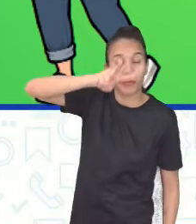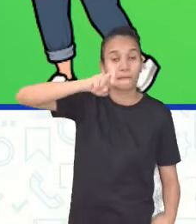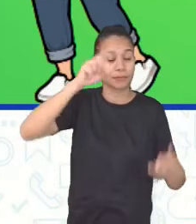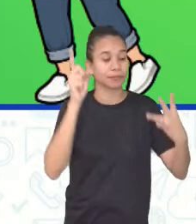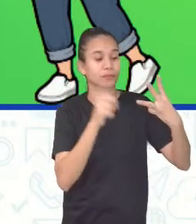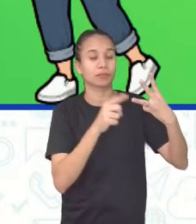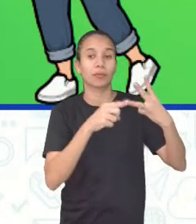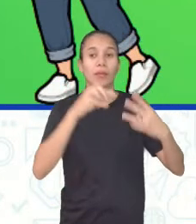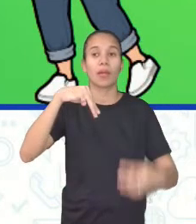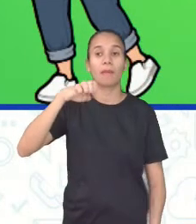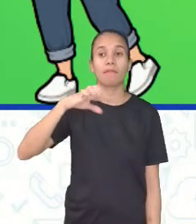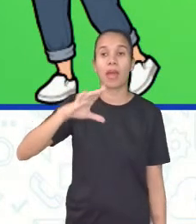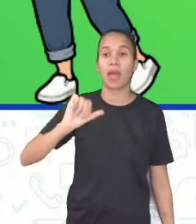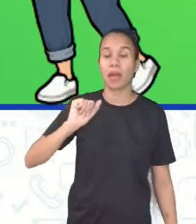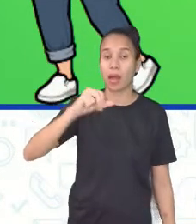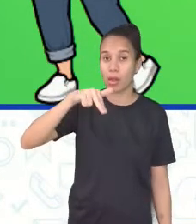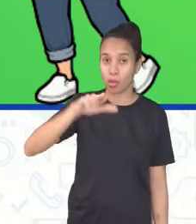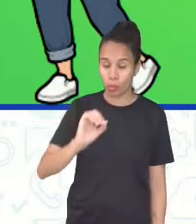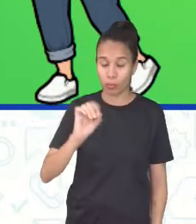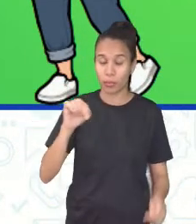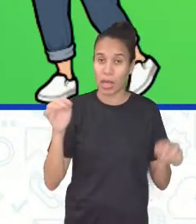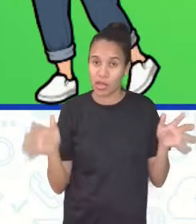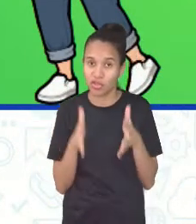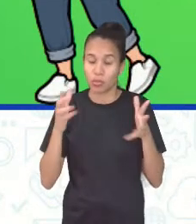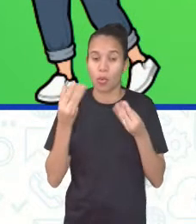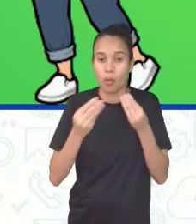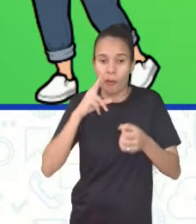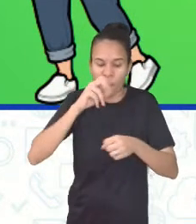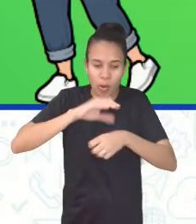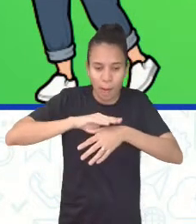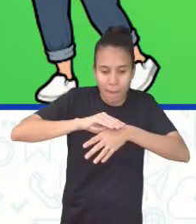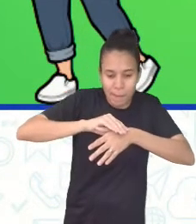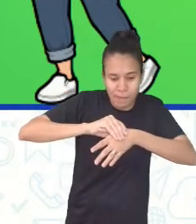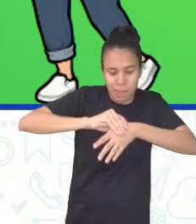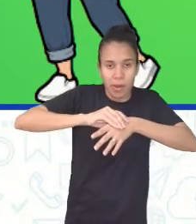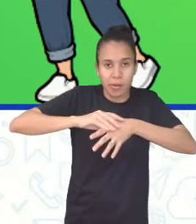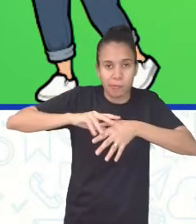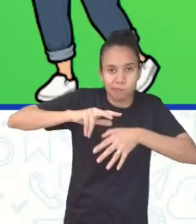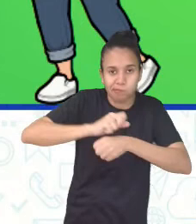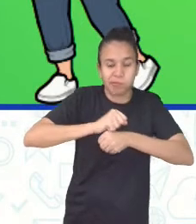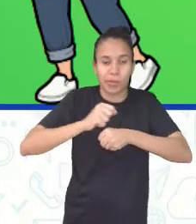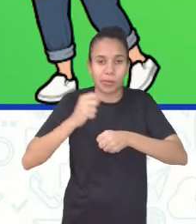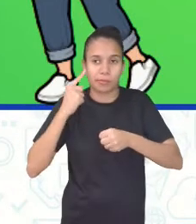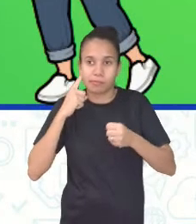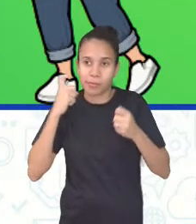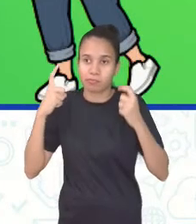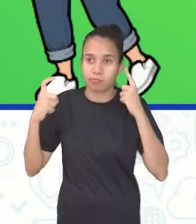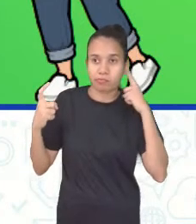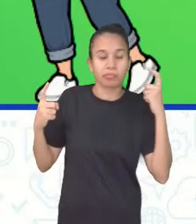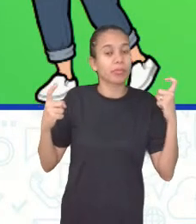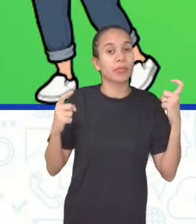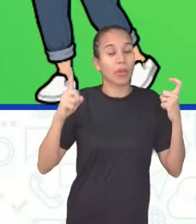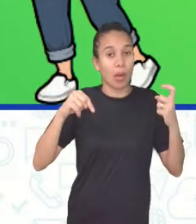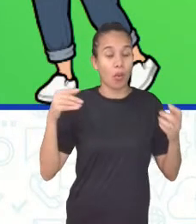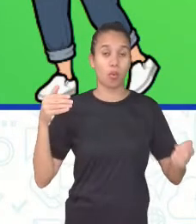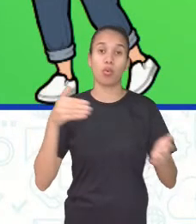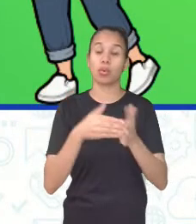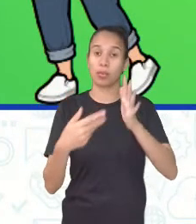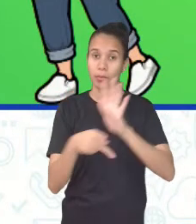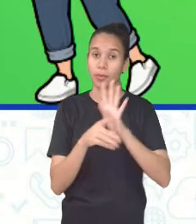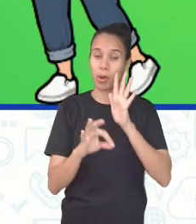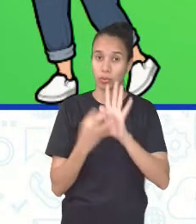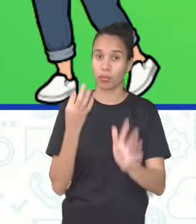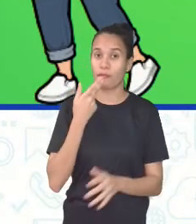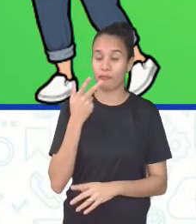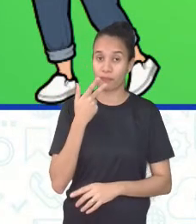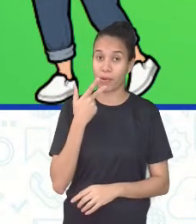mecanorreceptores respondem a estímulos como pressão, tensão e som. Nesse último caso, alguns autores